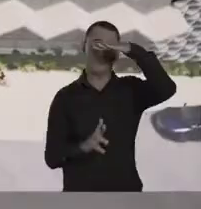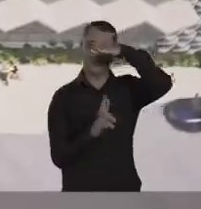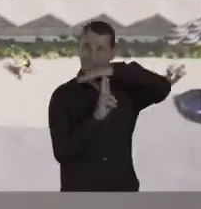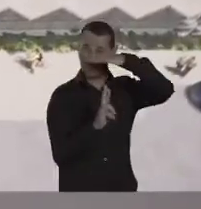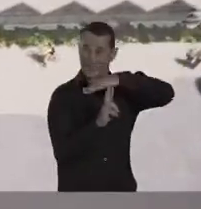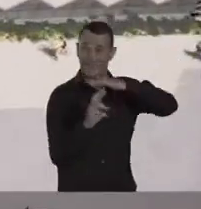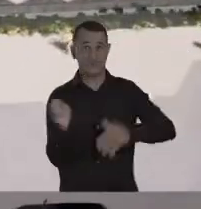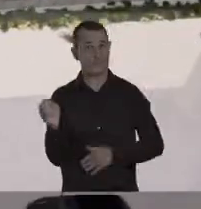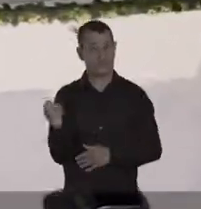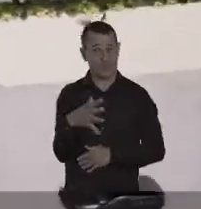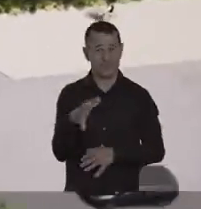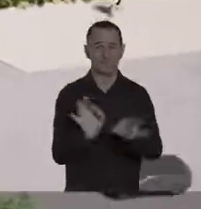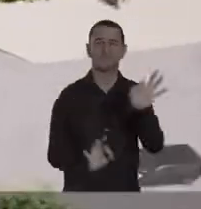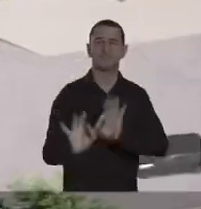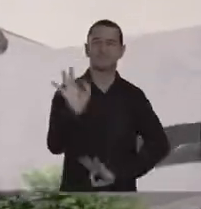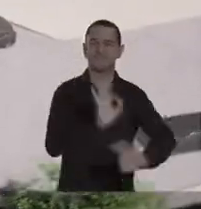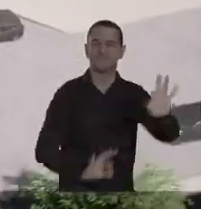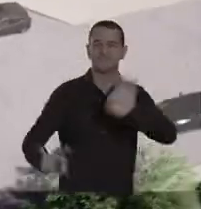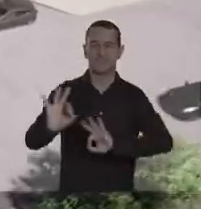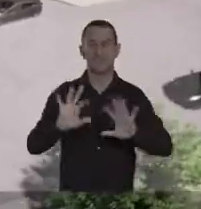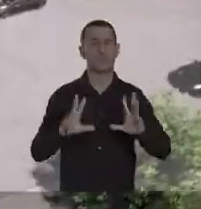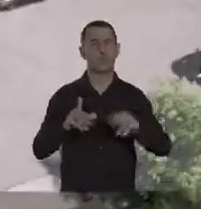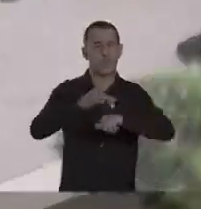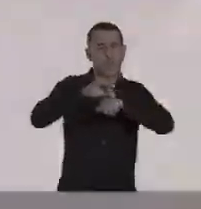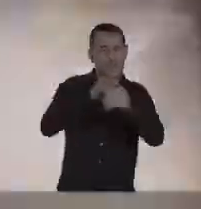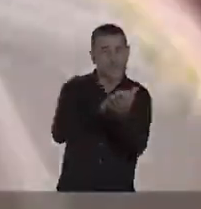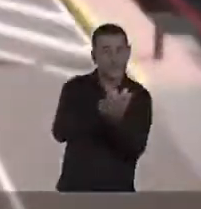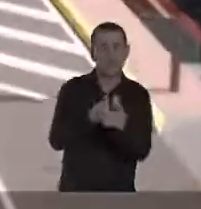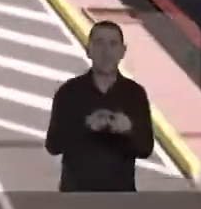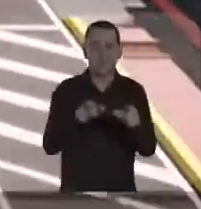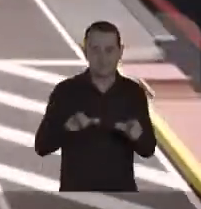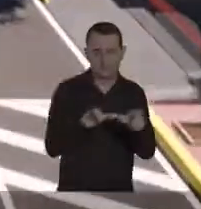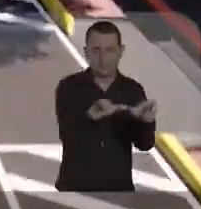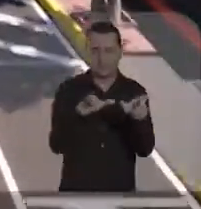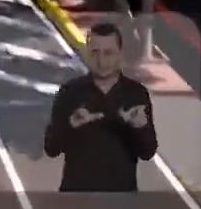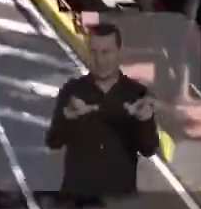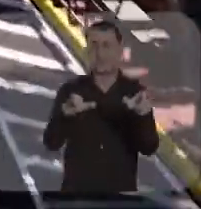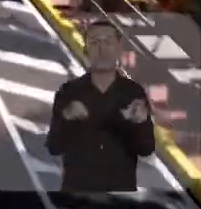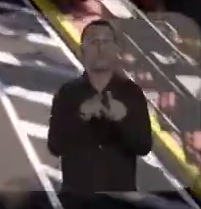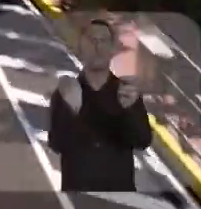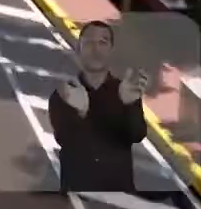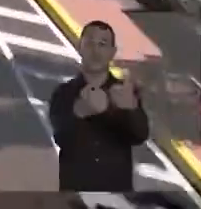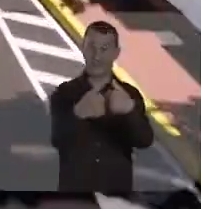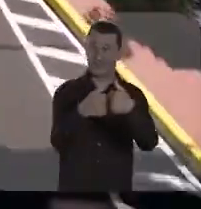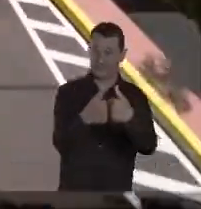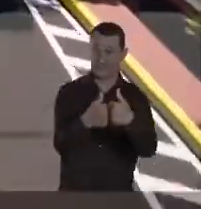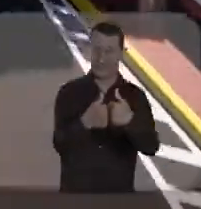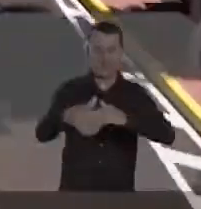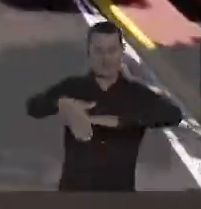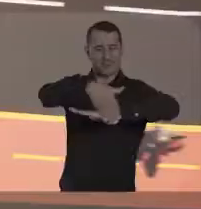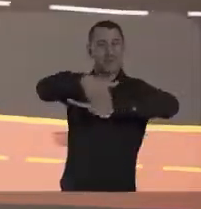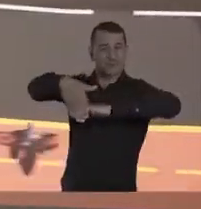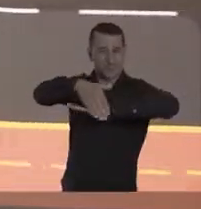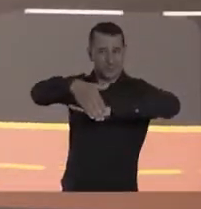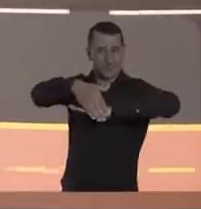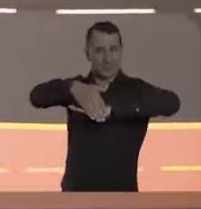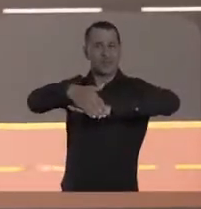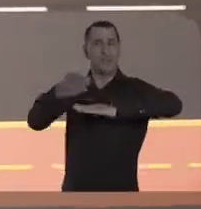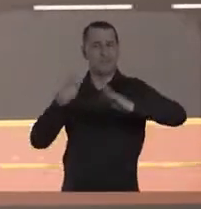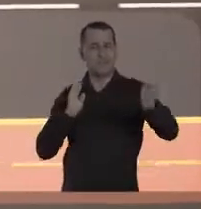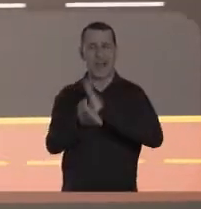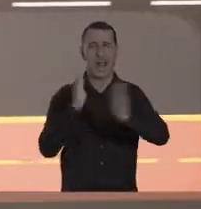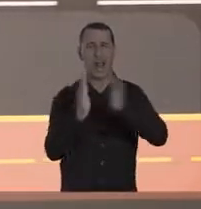Revitalizando também a região da antiga rodoviária. Vamos recuperar o asfalto de todas as vias, dos